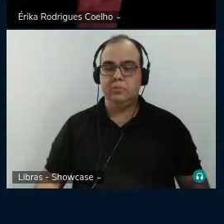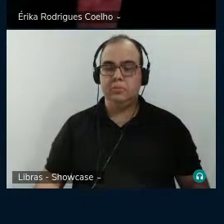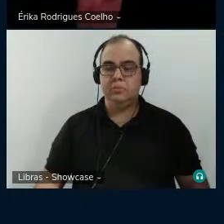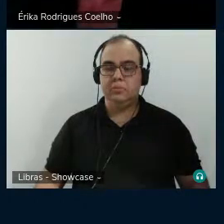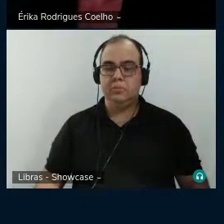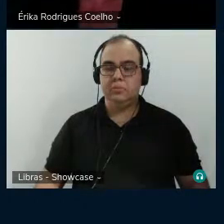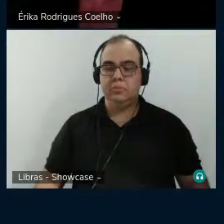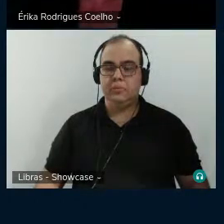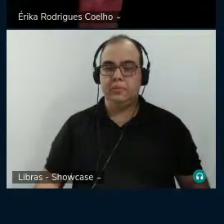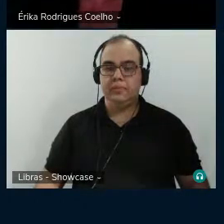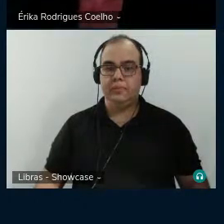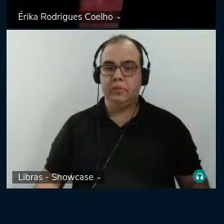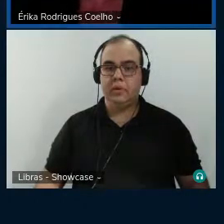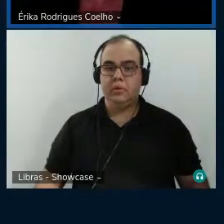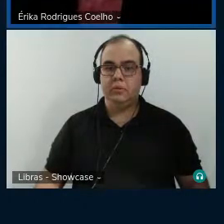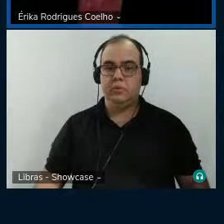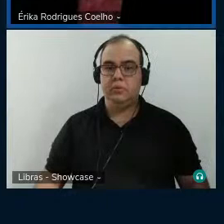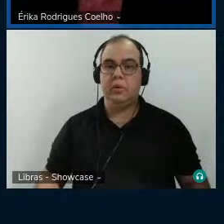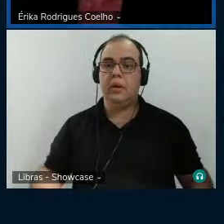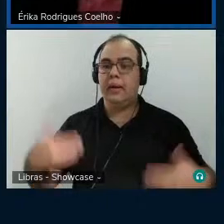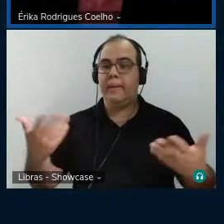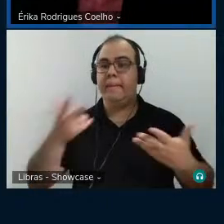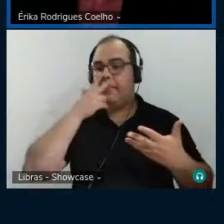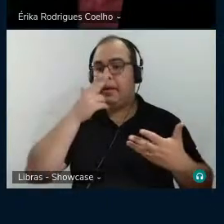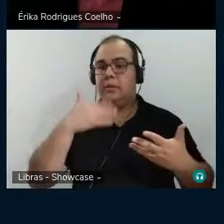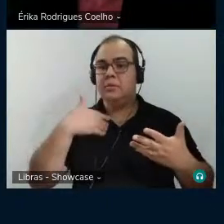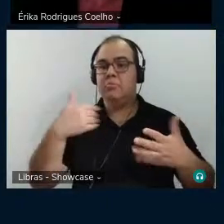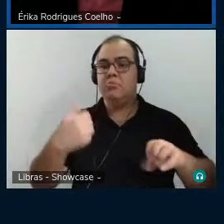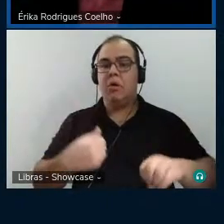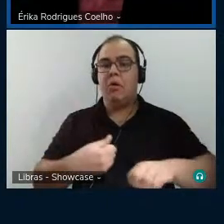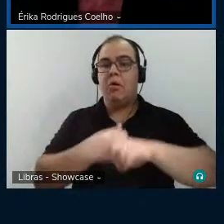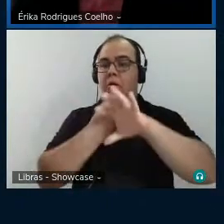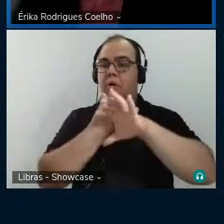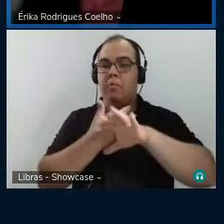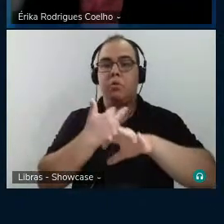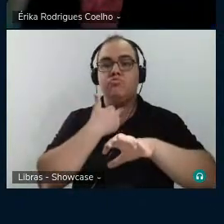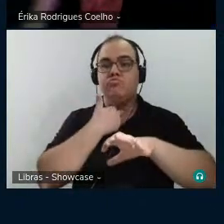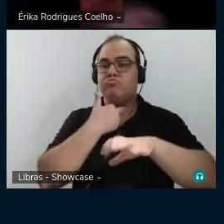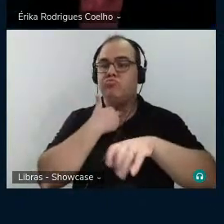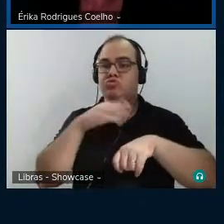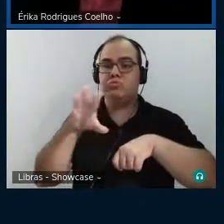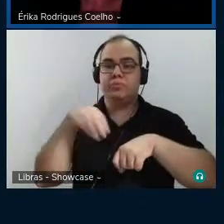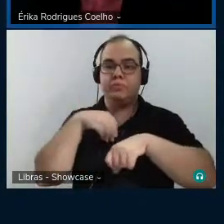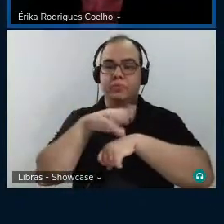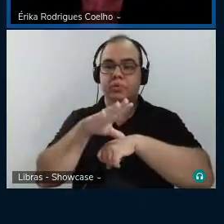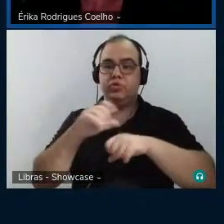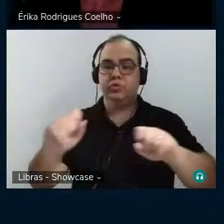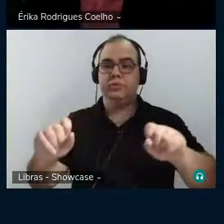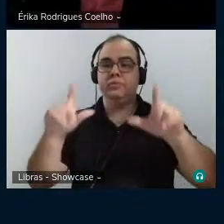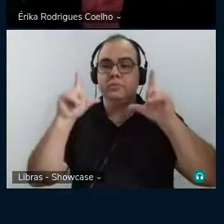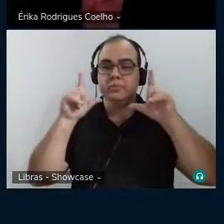Érica, parece que a minha câmera não tem permissão para compartilhar. Então,